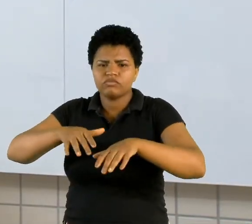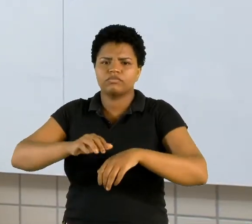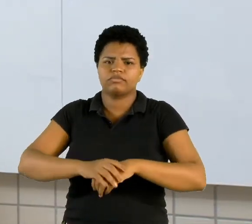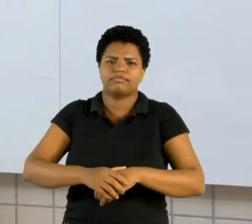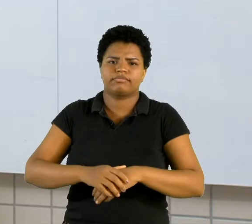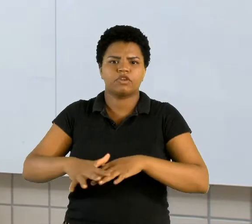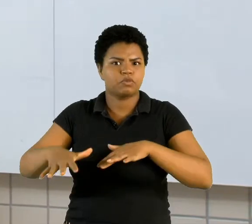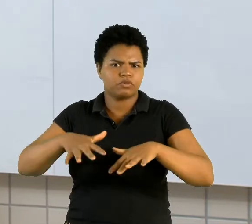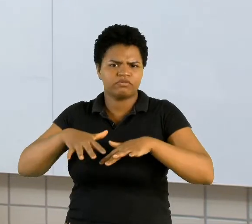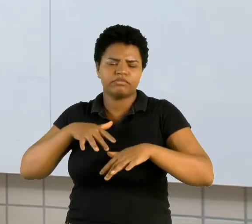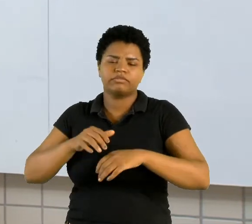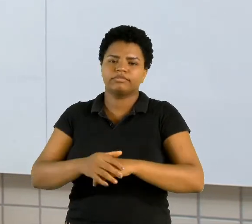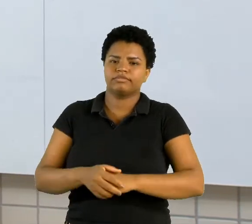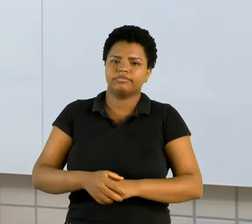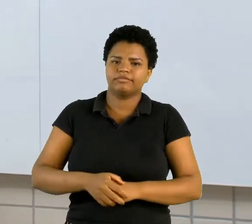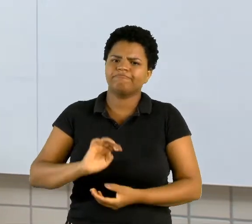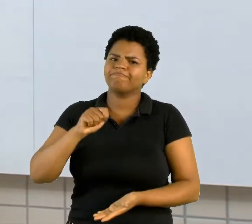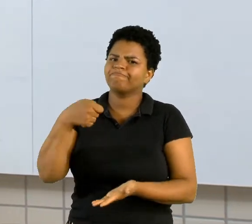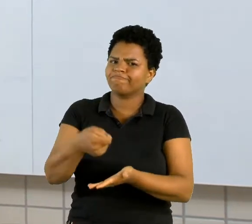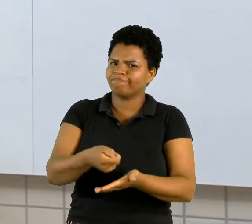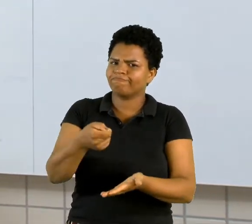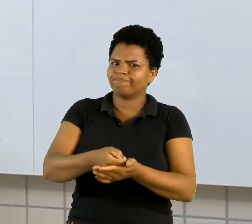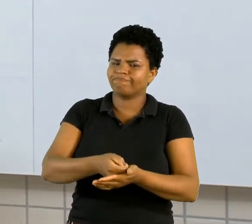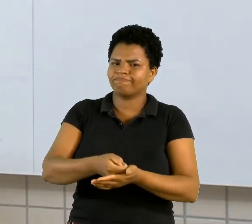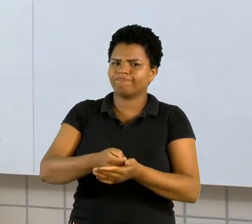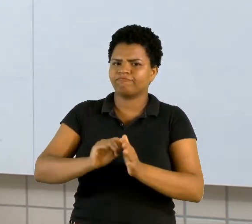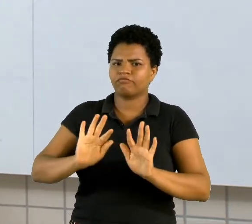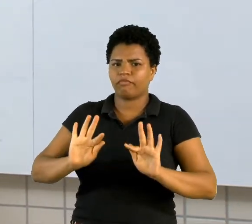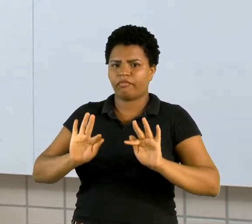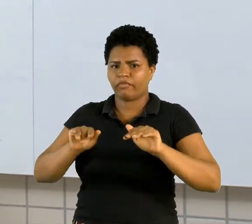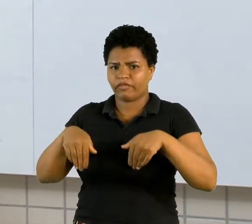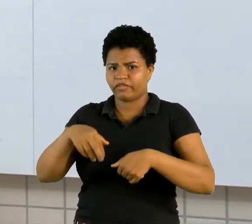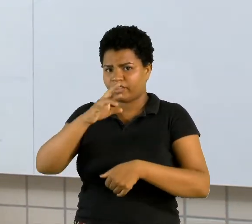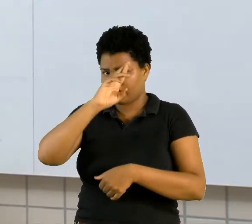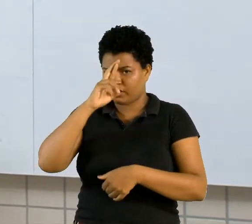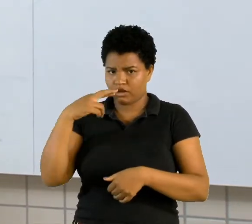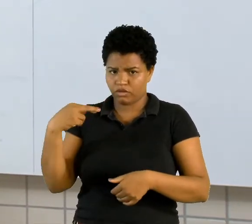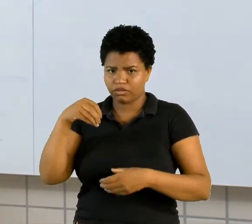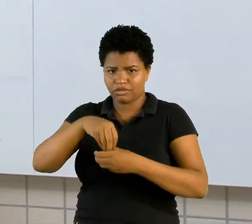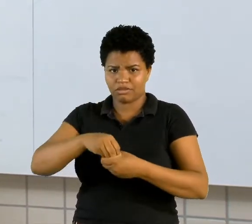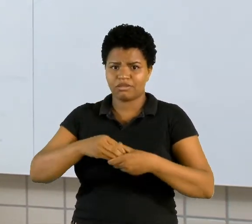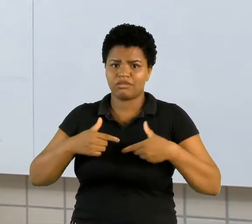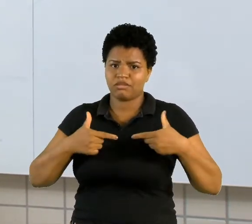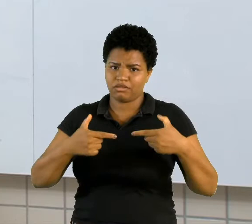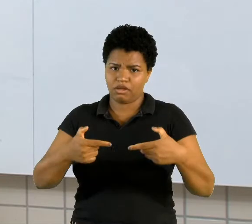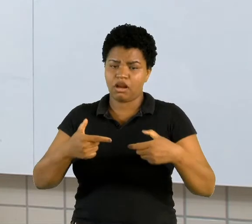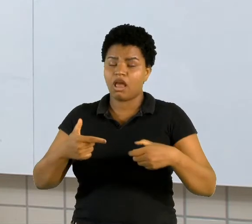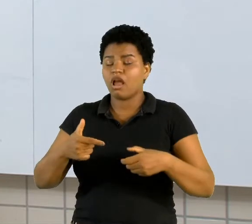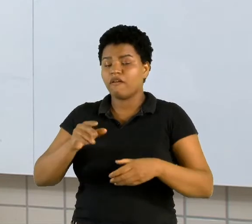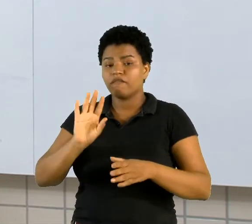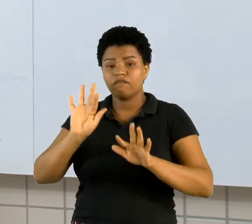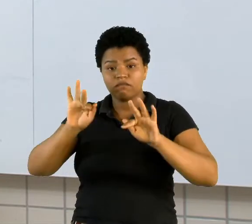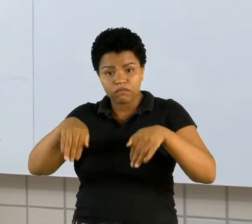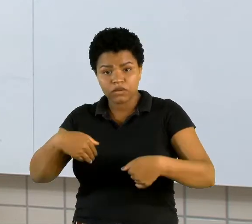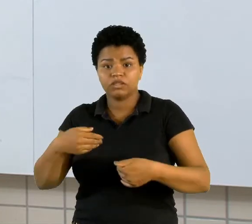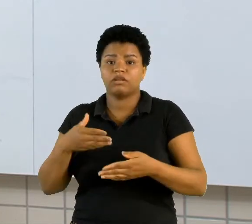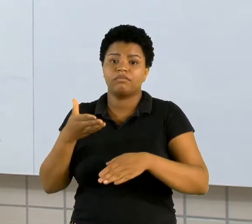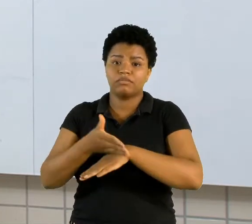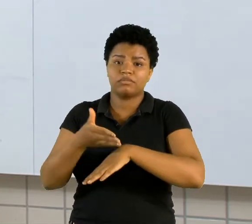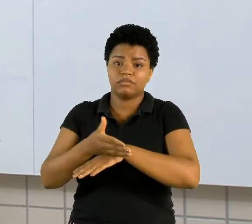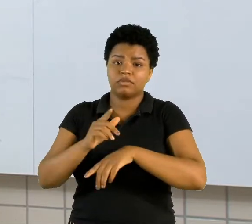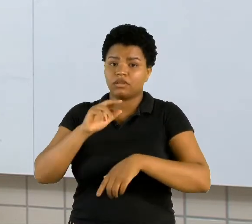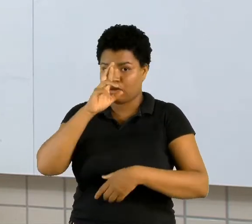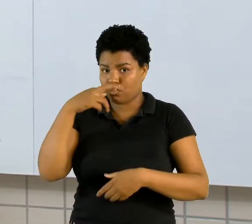movimentos, exigindo o fim da Rússia na guerra, o fim da participação da Rússia na guerra. Em